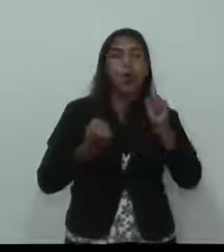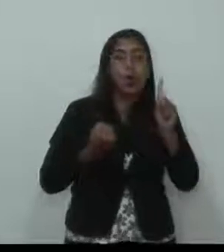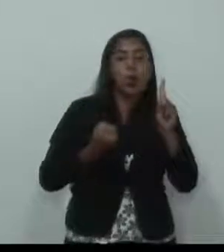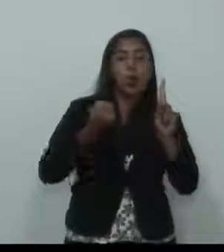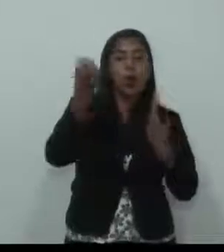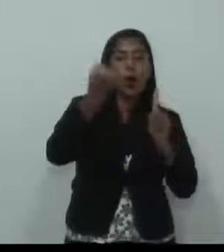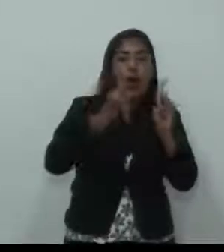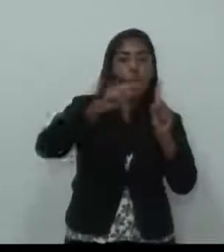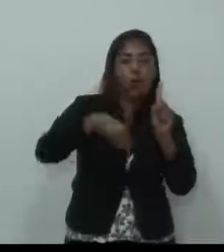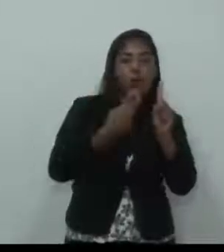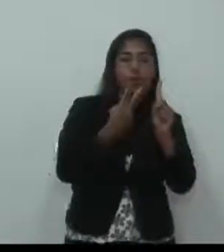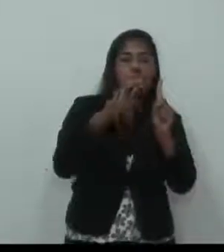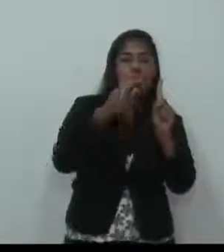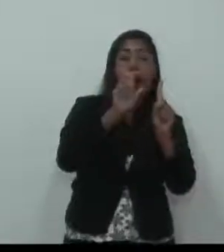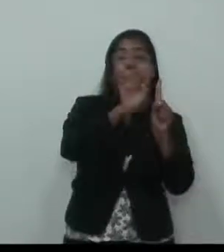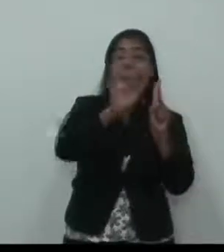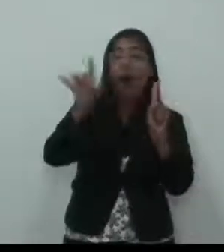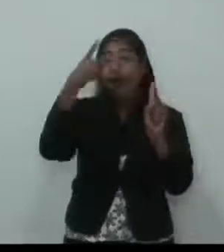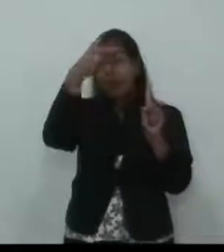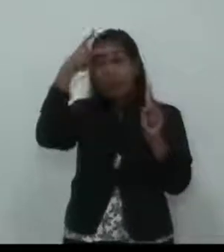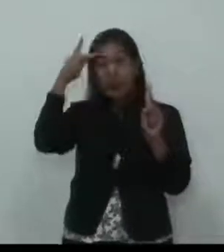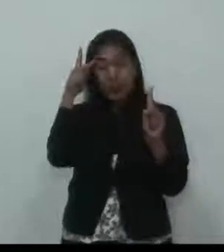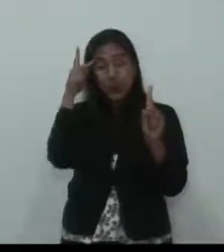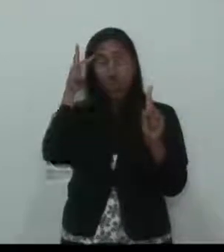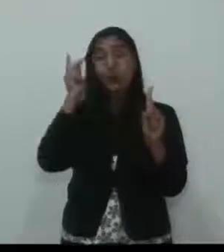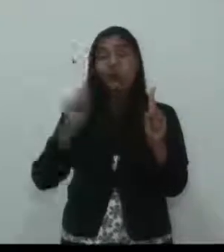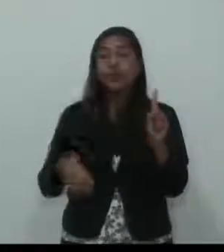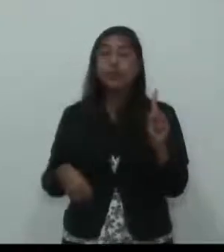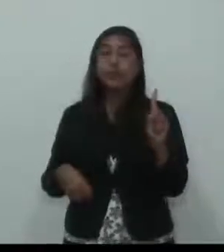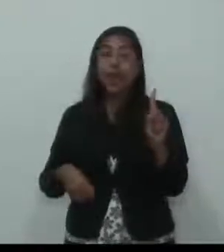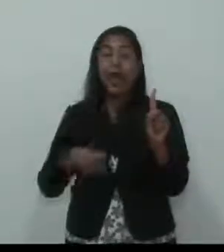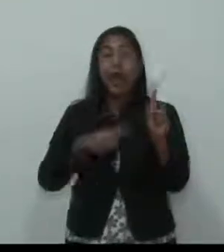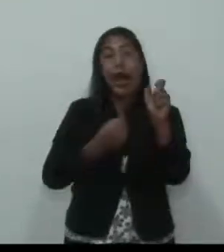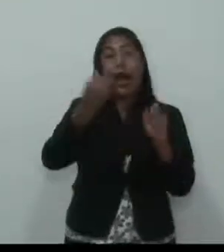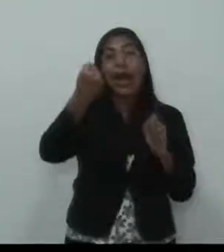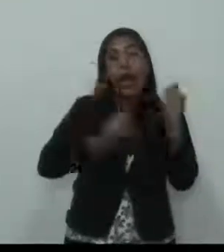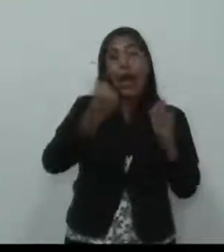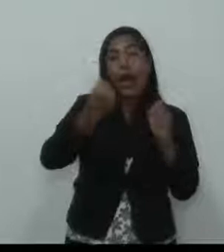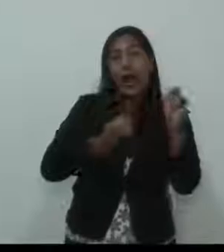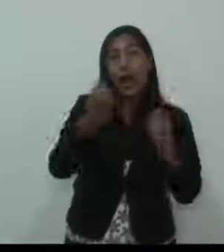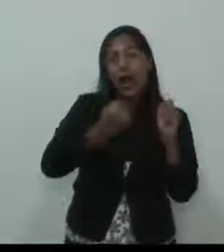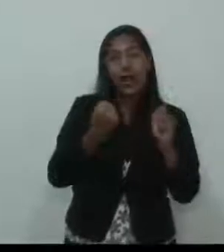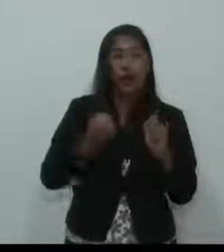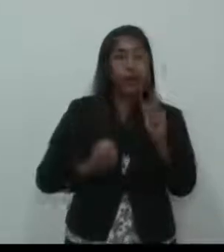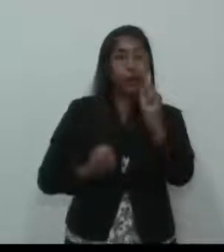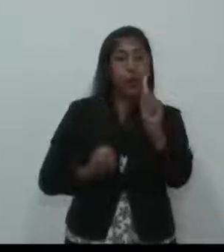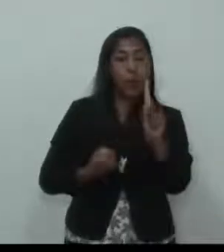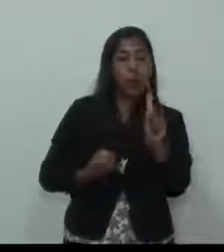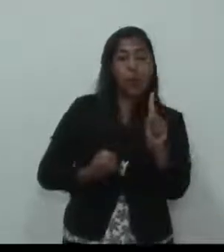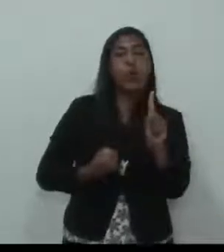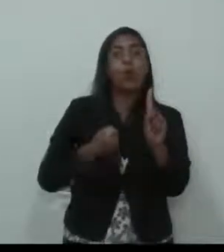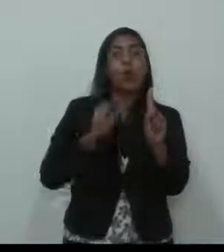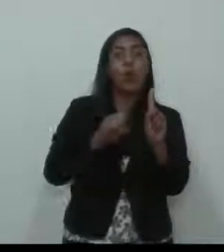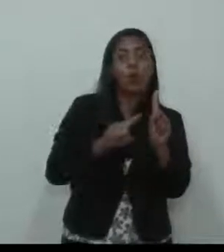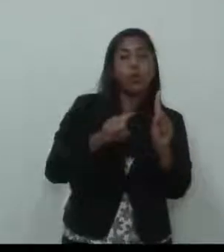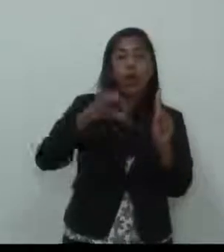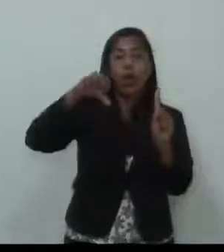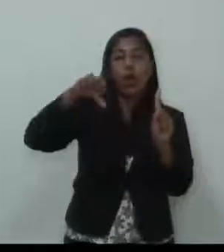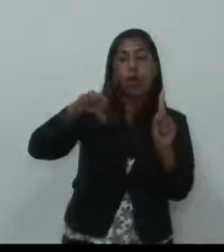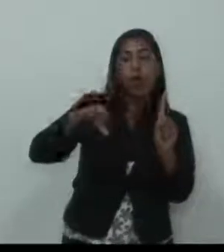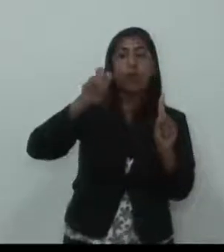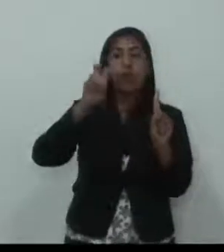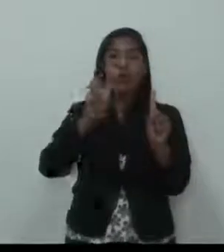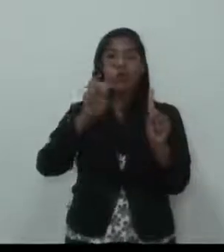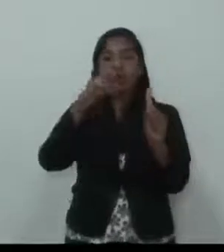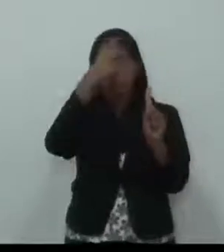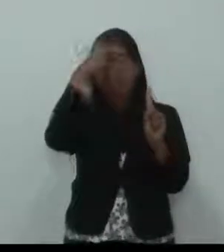cada habitante e automóvel para cada 1,95 habitante. Essa é a realidade. Essa é a realidade que nós temos